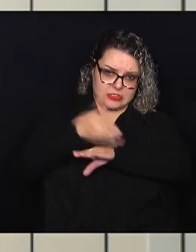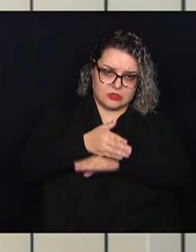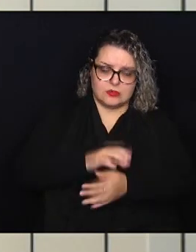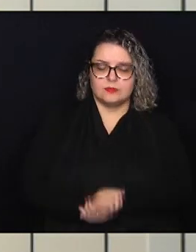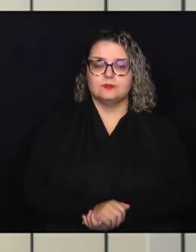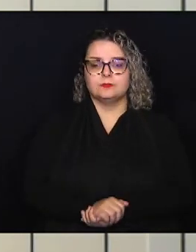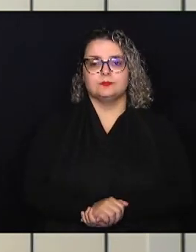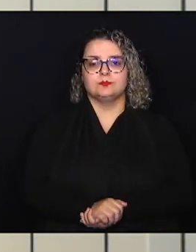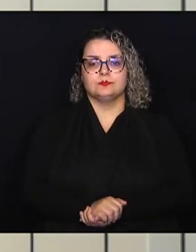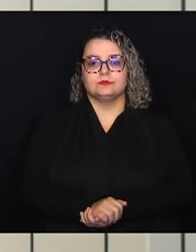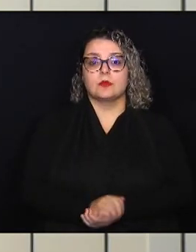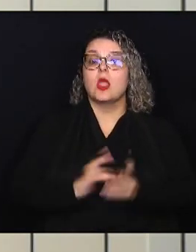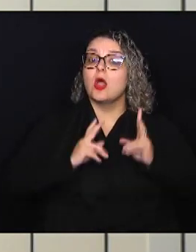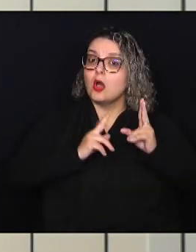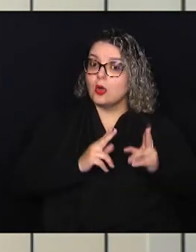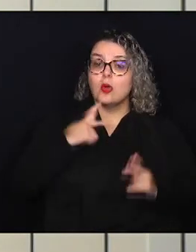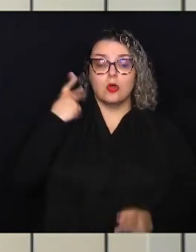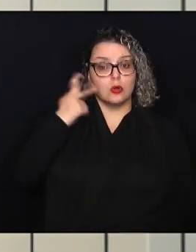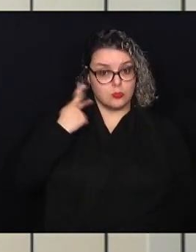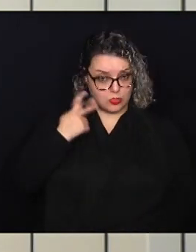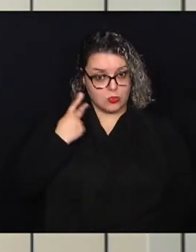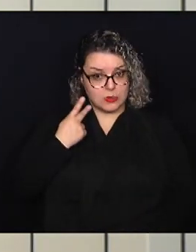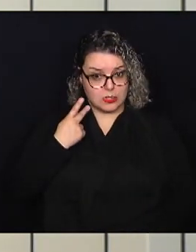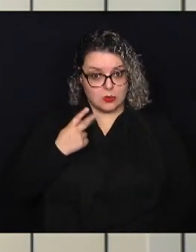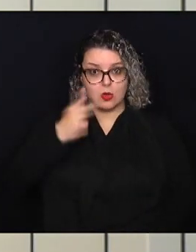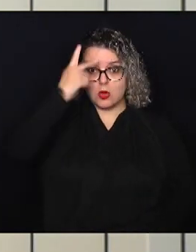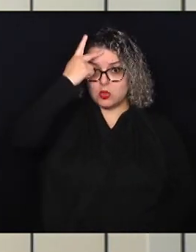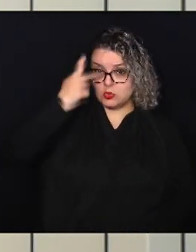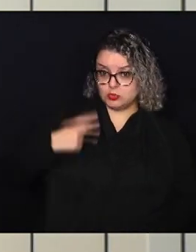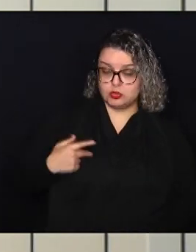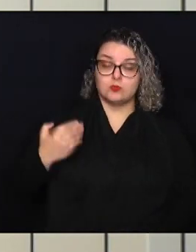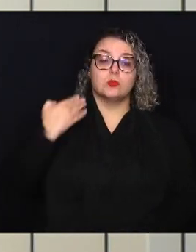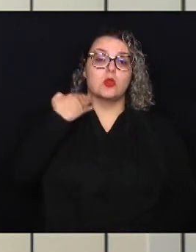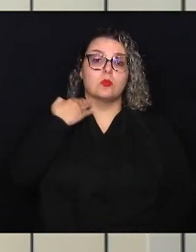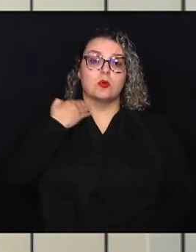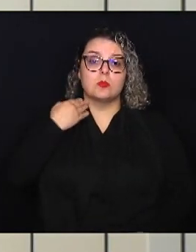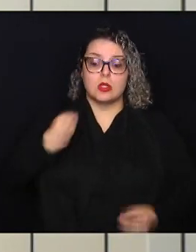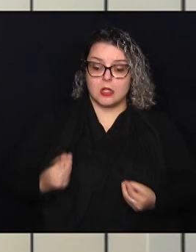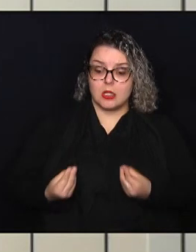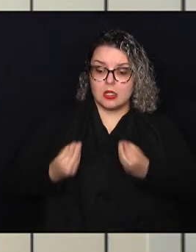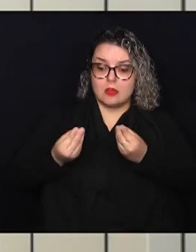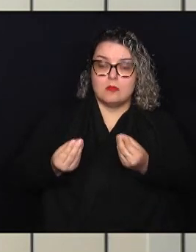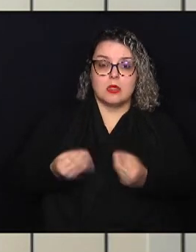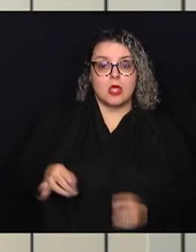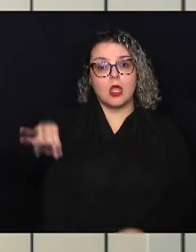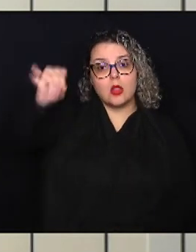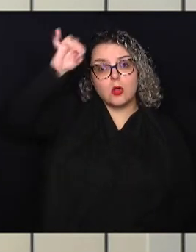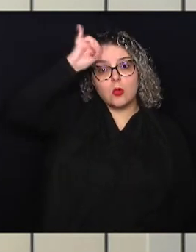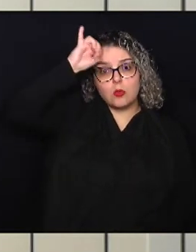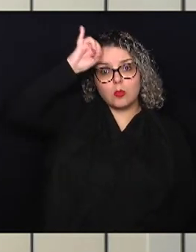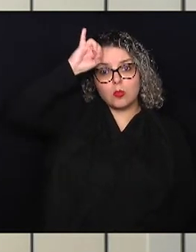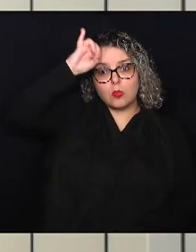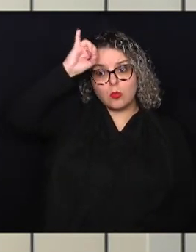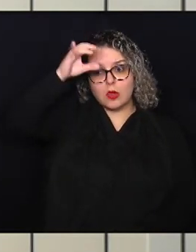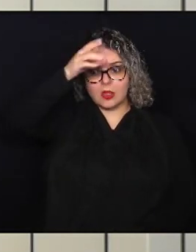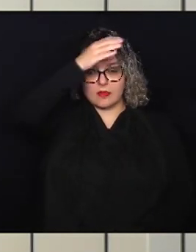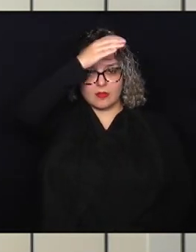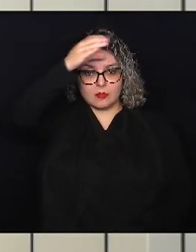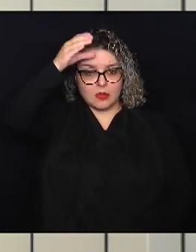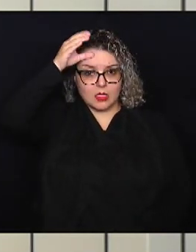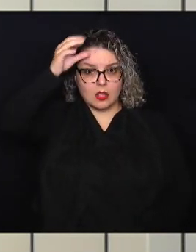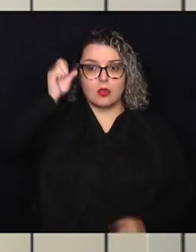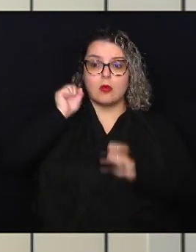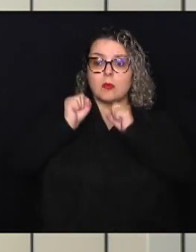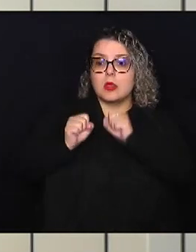Ainda de acordo com o parlamentar, os próprios bancos fornecem a rede Wi-Fi para os clientes poderem